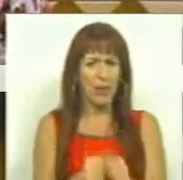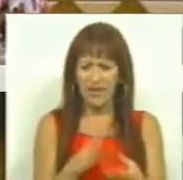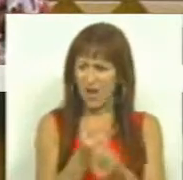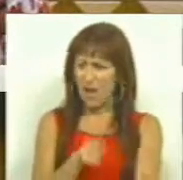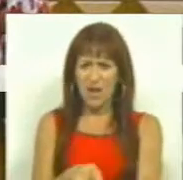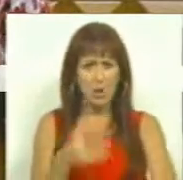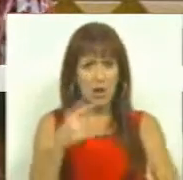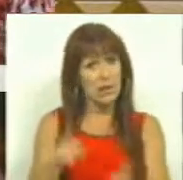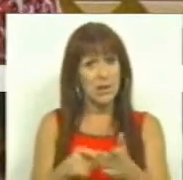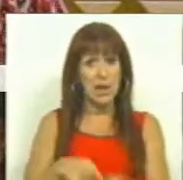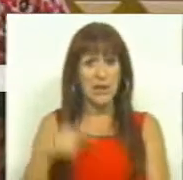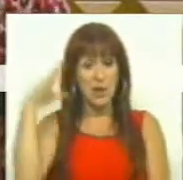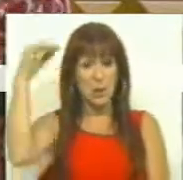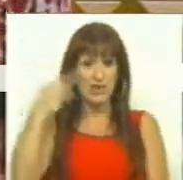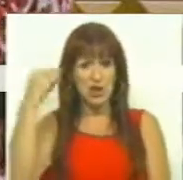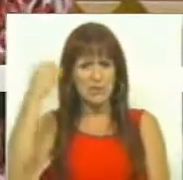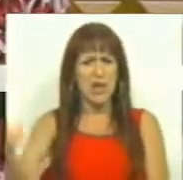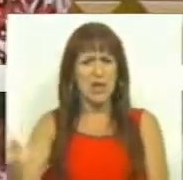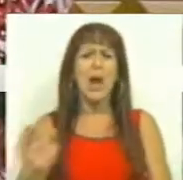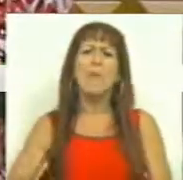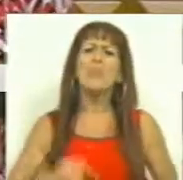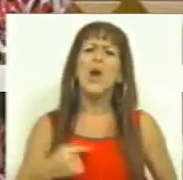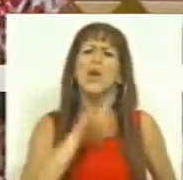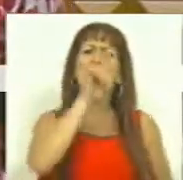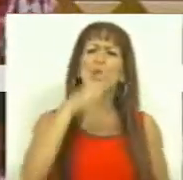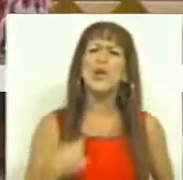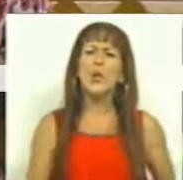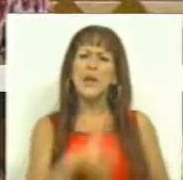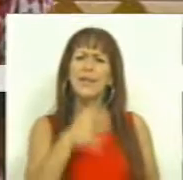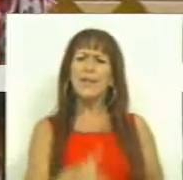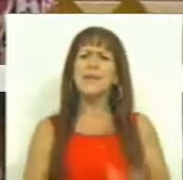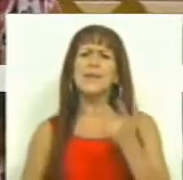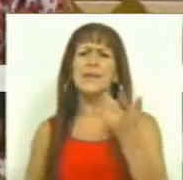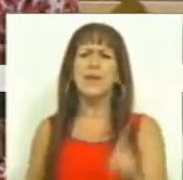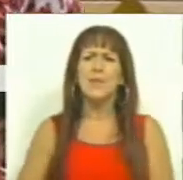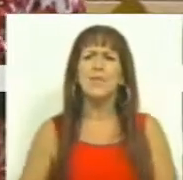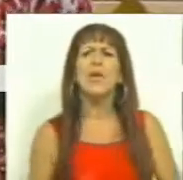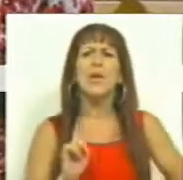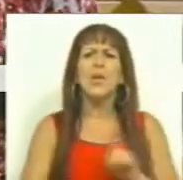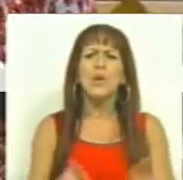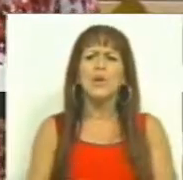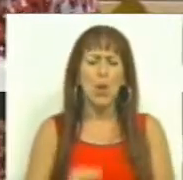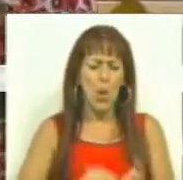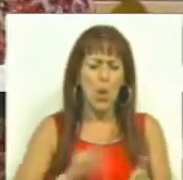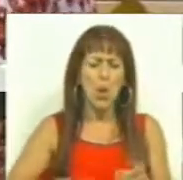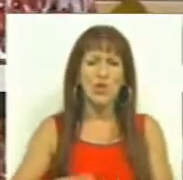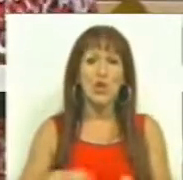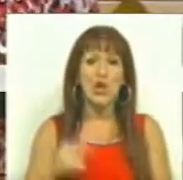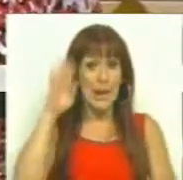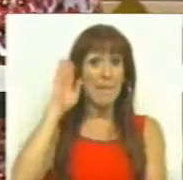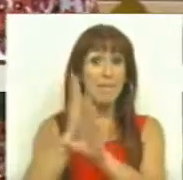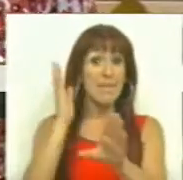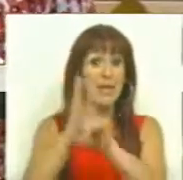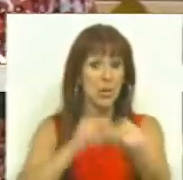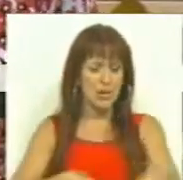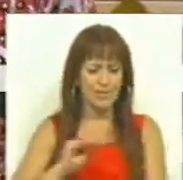crianças com necessidades educativas especiais. E por isso, a questão que ainda aqui lhe queríamos colocar prende-se com a contratação dos psicólogos,